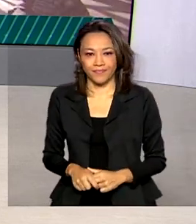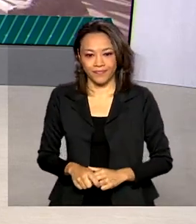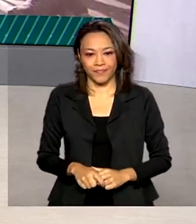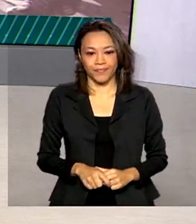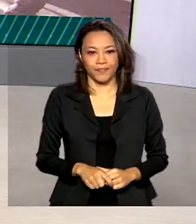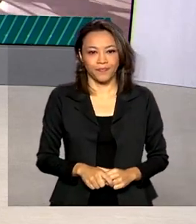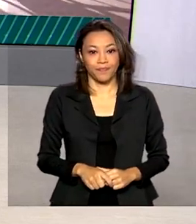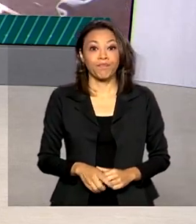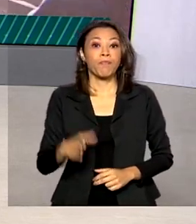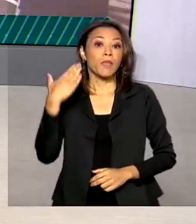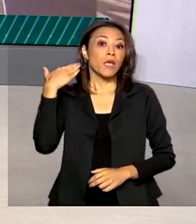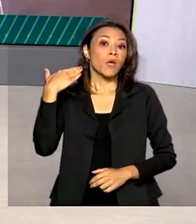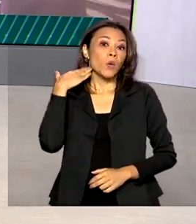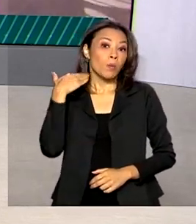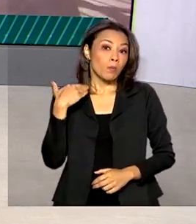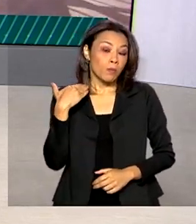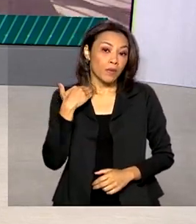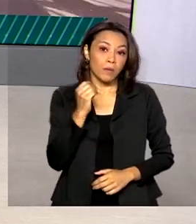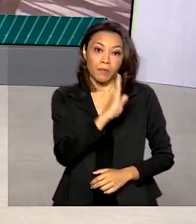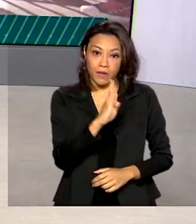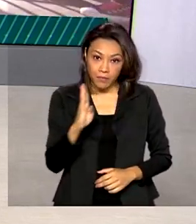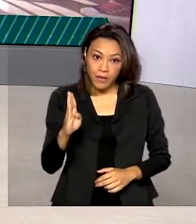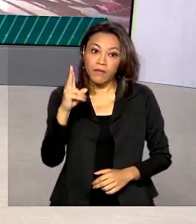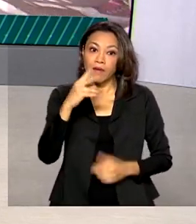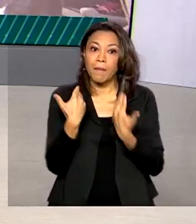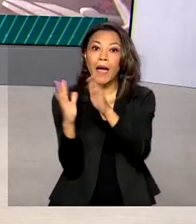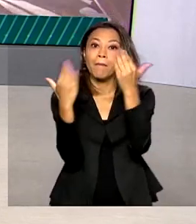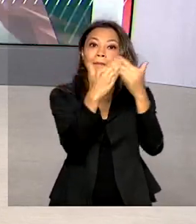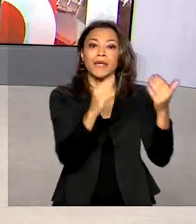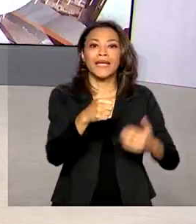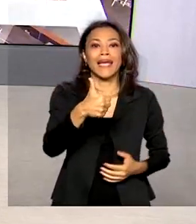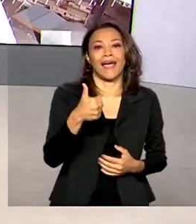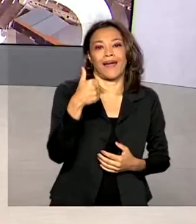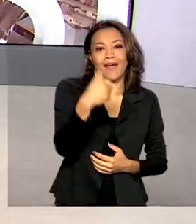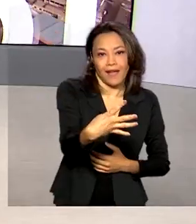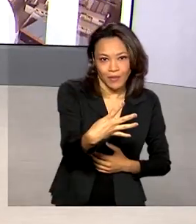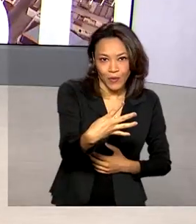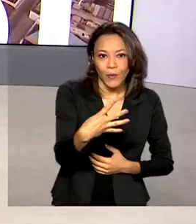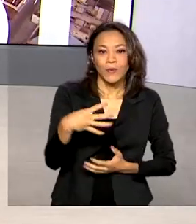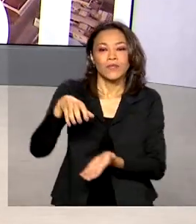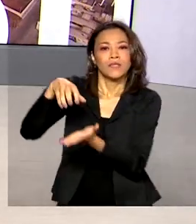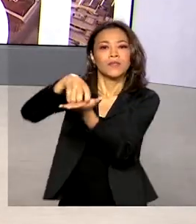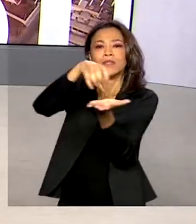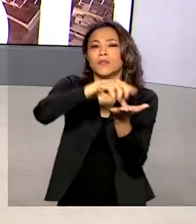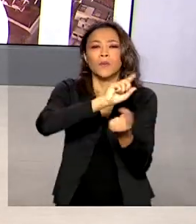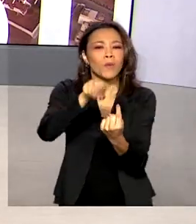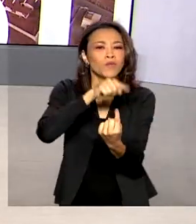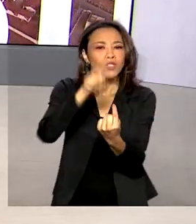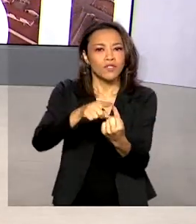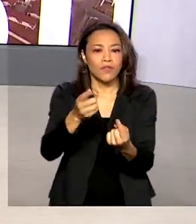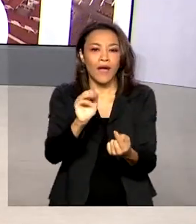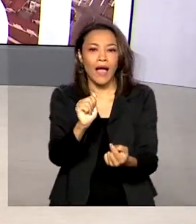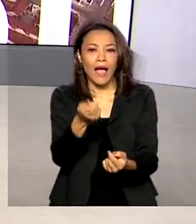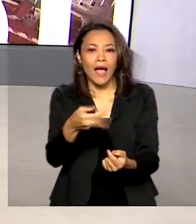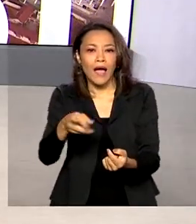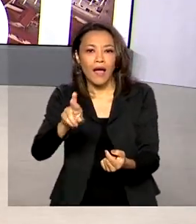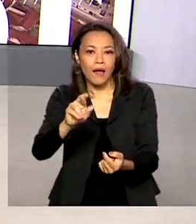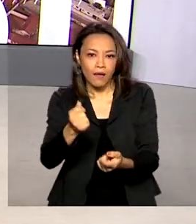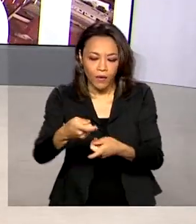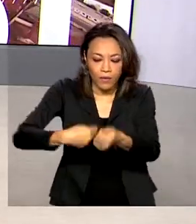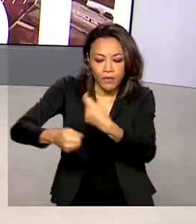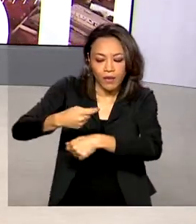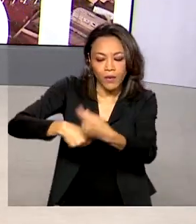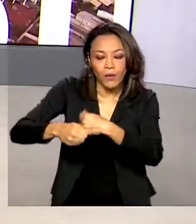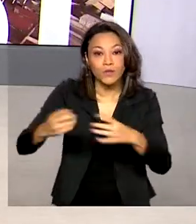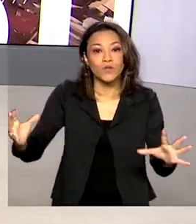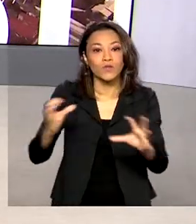O Banco do Brasil vai abrir mais 14 agências especializadas no atendimento ao agronegócio. Agora serão 18 unidades